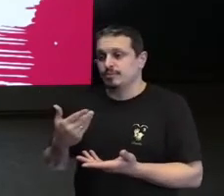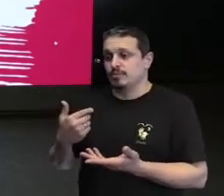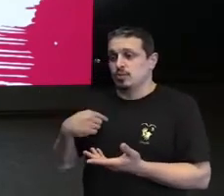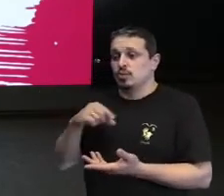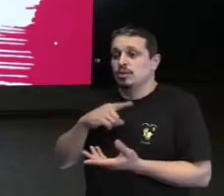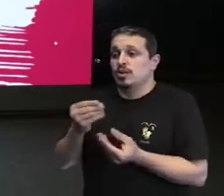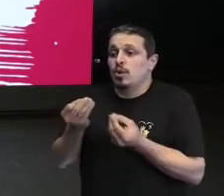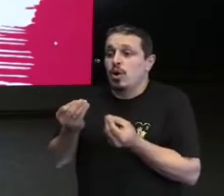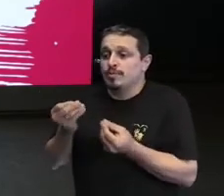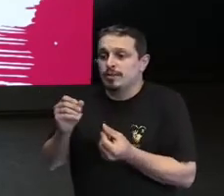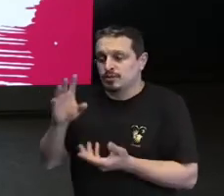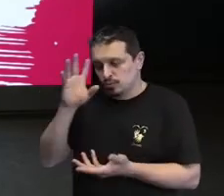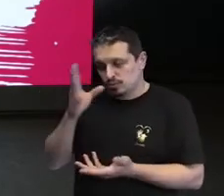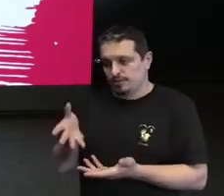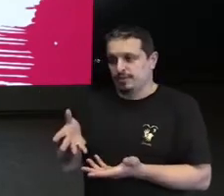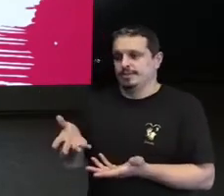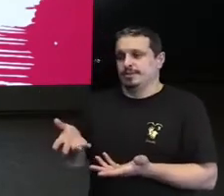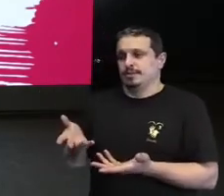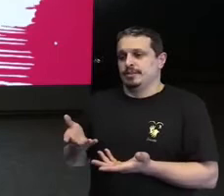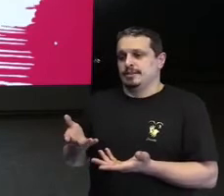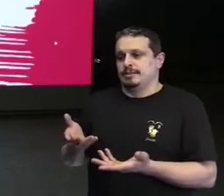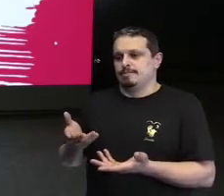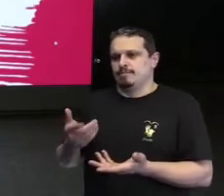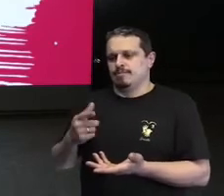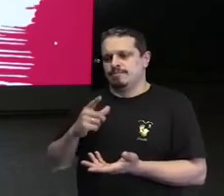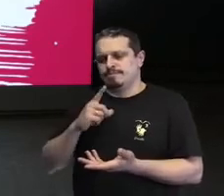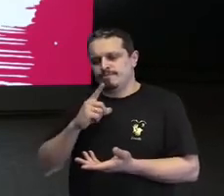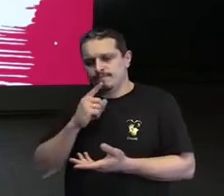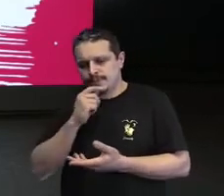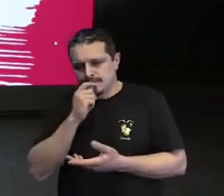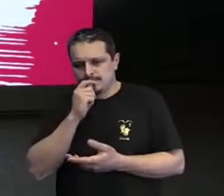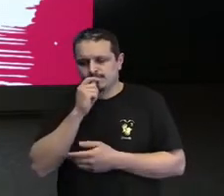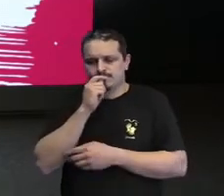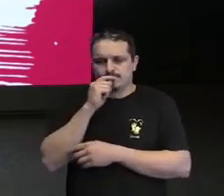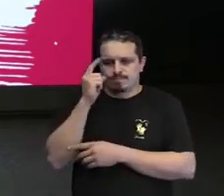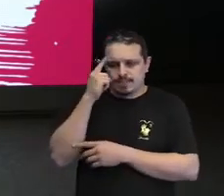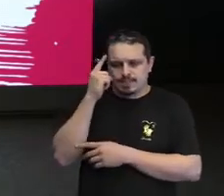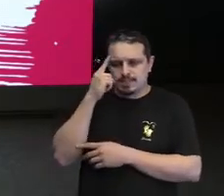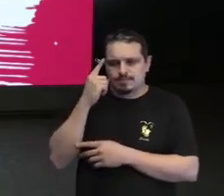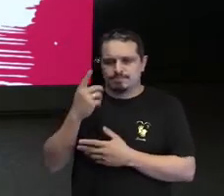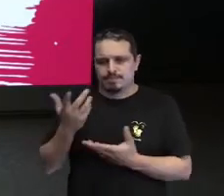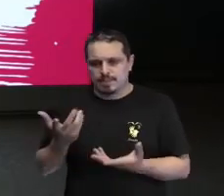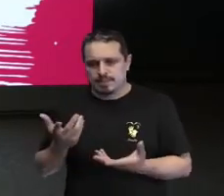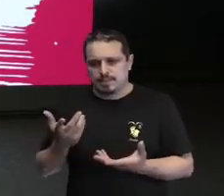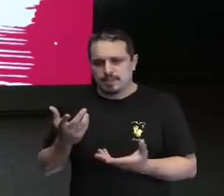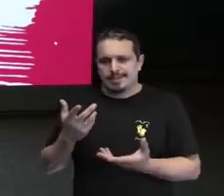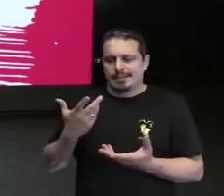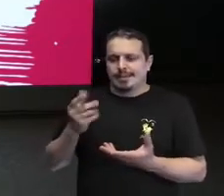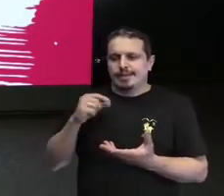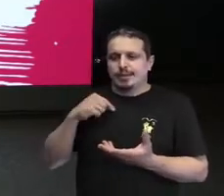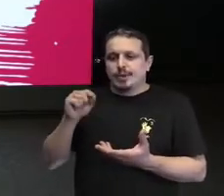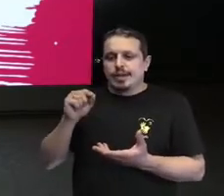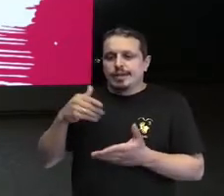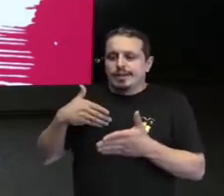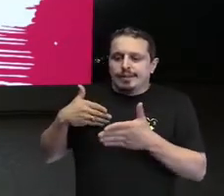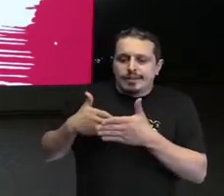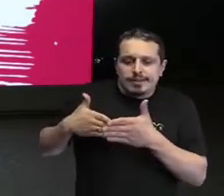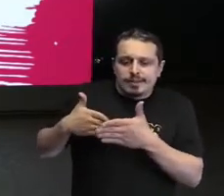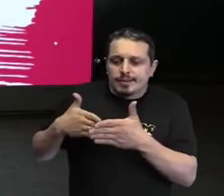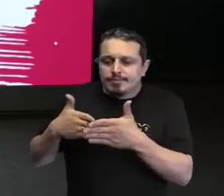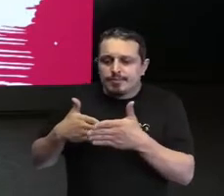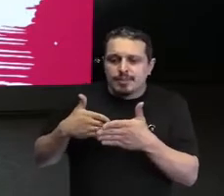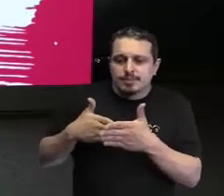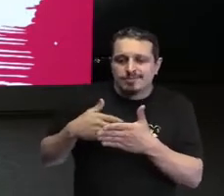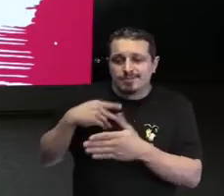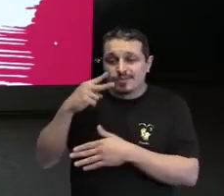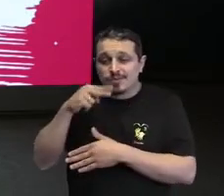E aí, foi nesse ponto que eu percebi o quanto a limitação está no olhar do